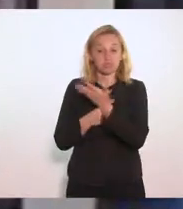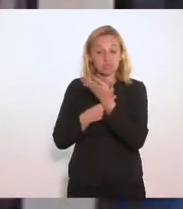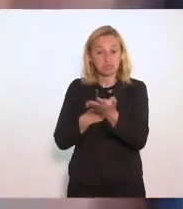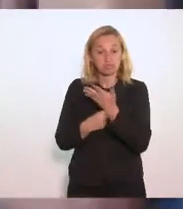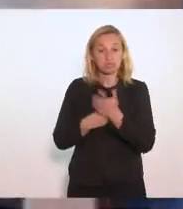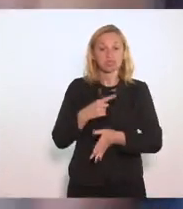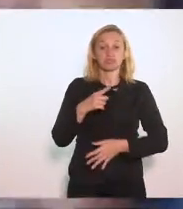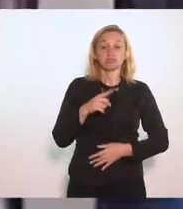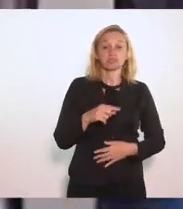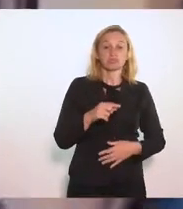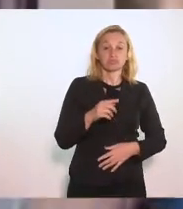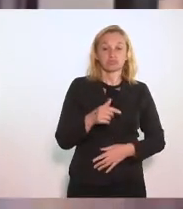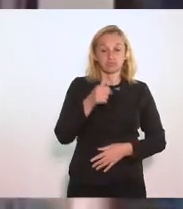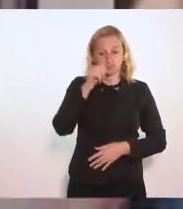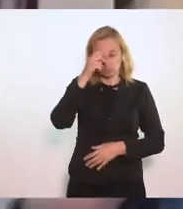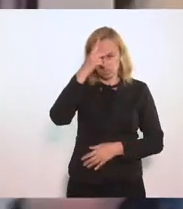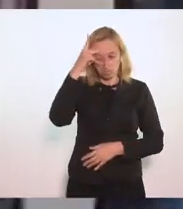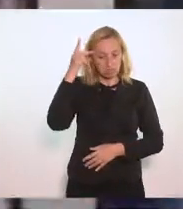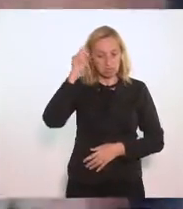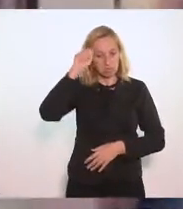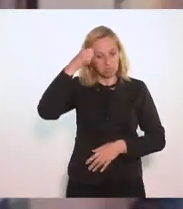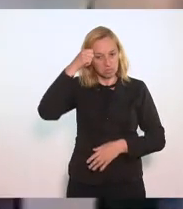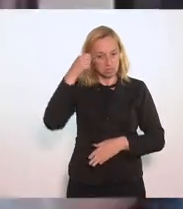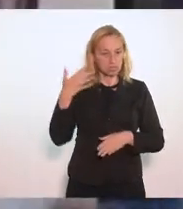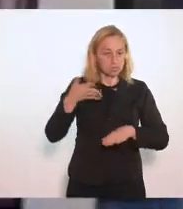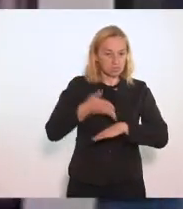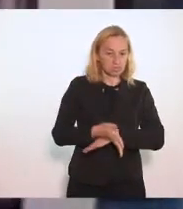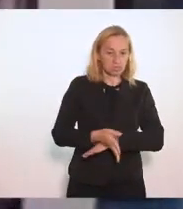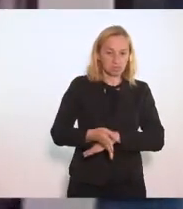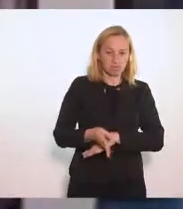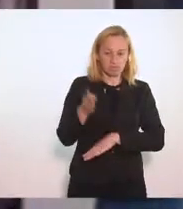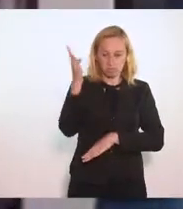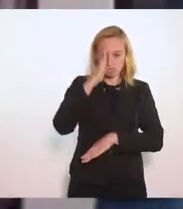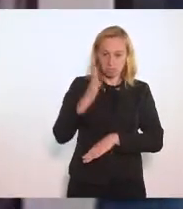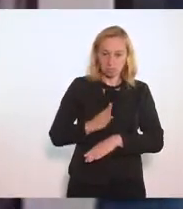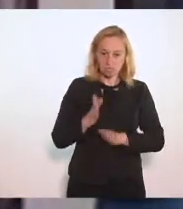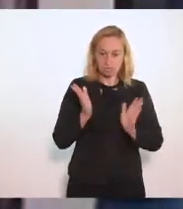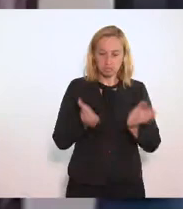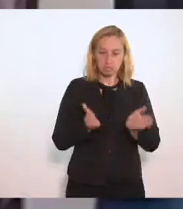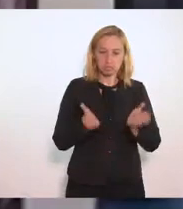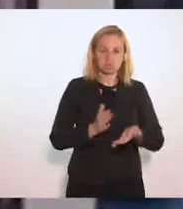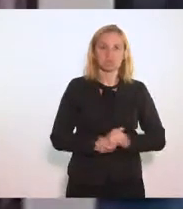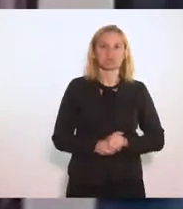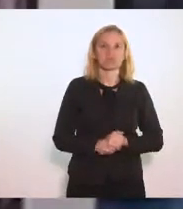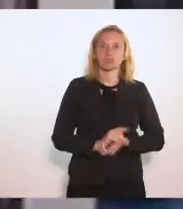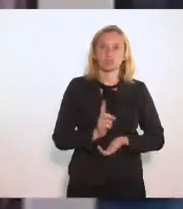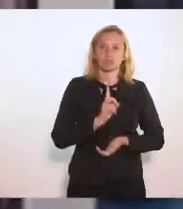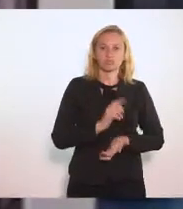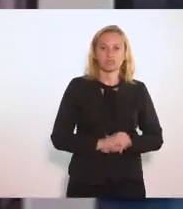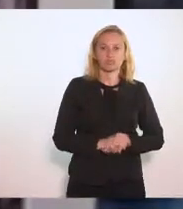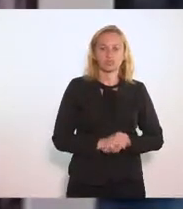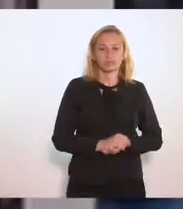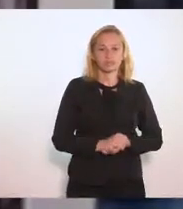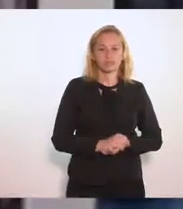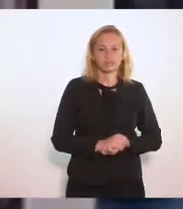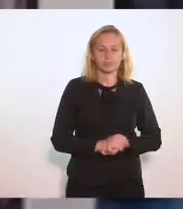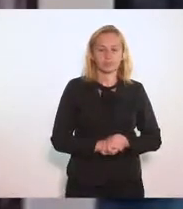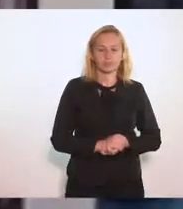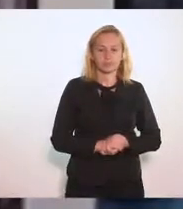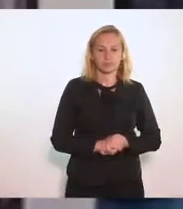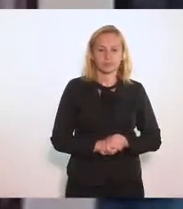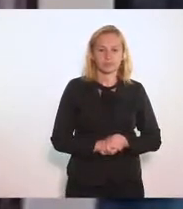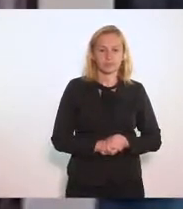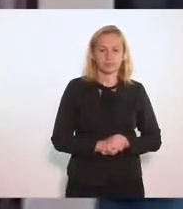negro Para que este Brasil Chegasse Ao que chegou Não Esse